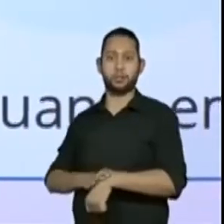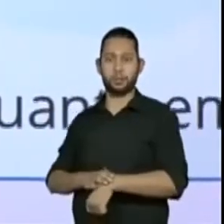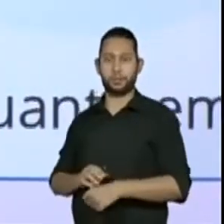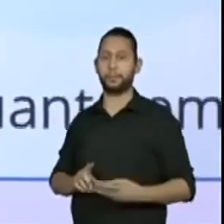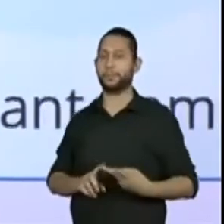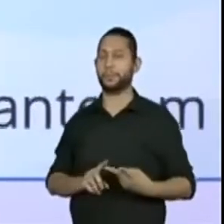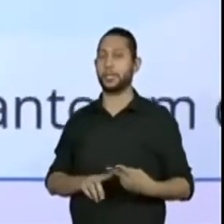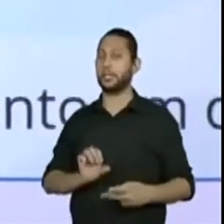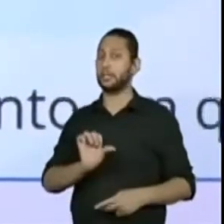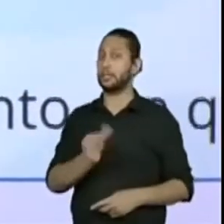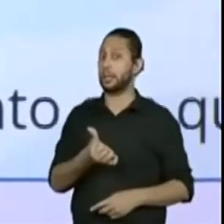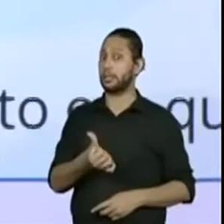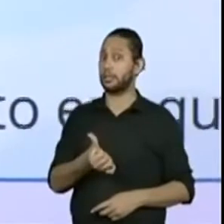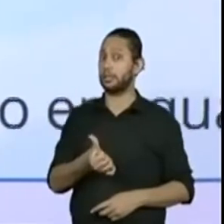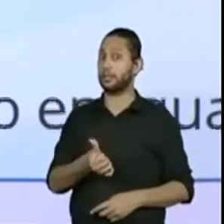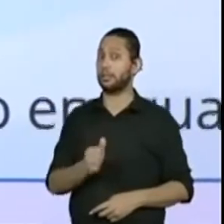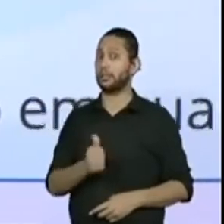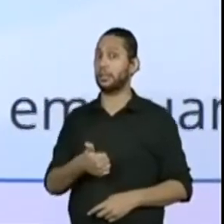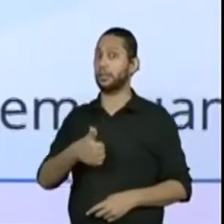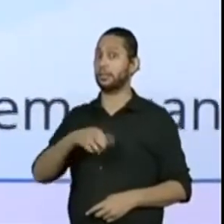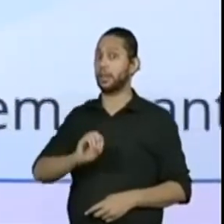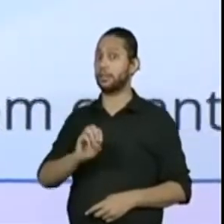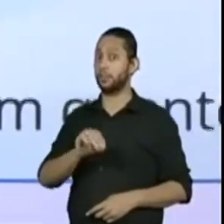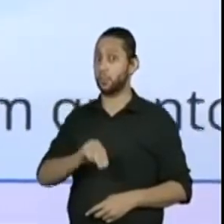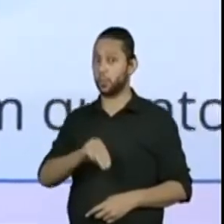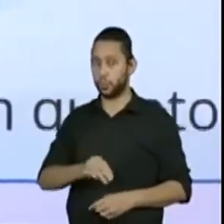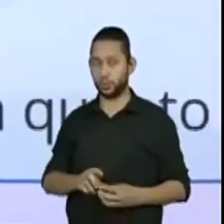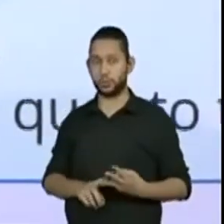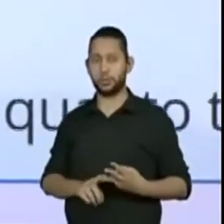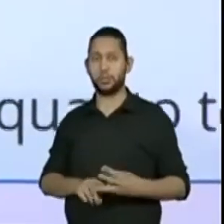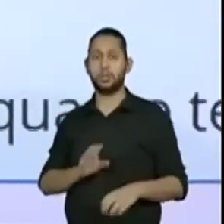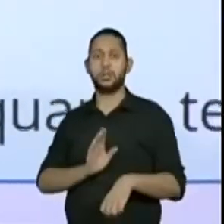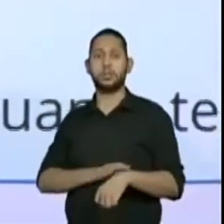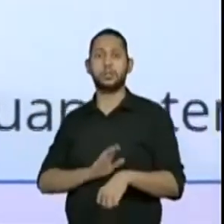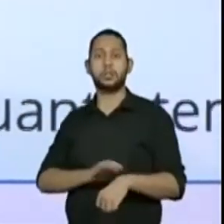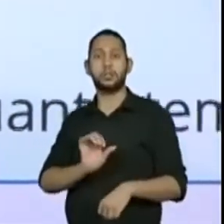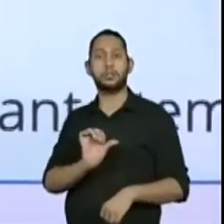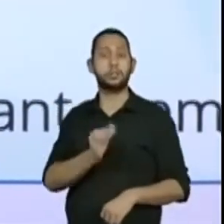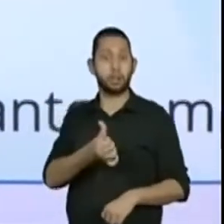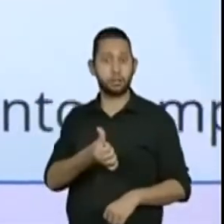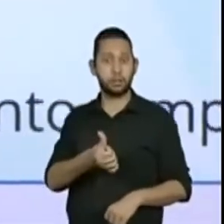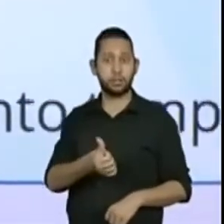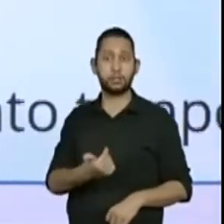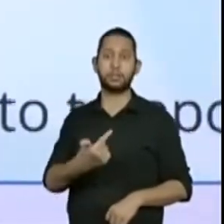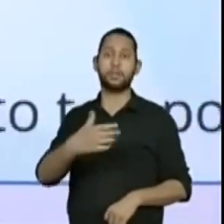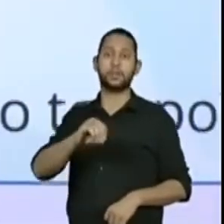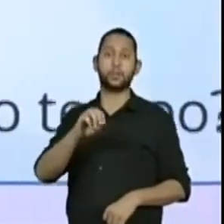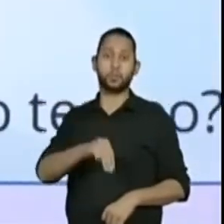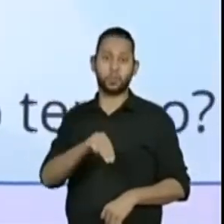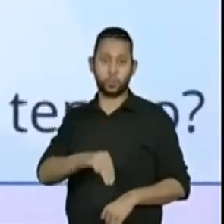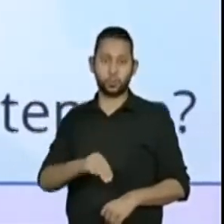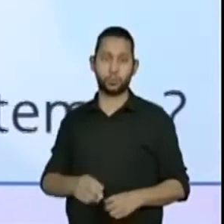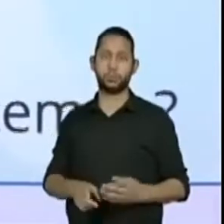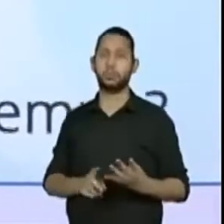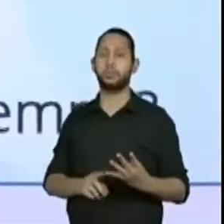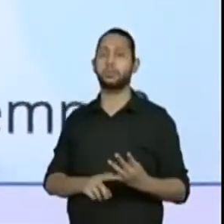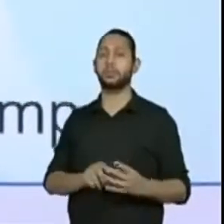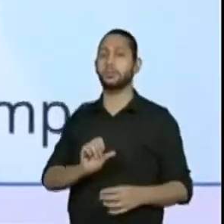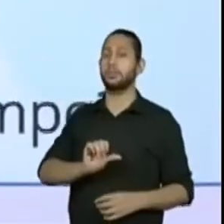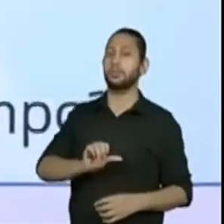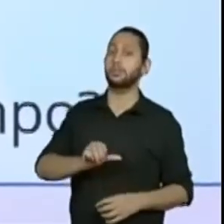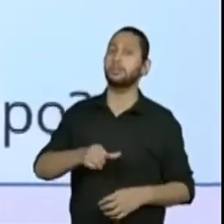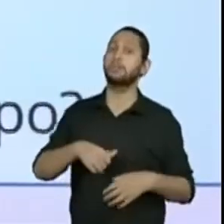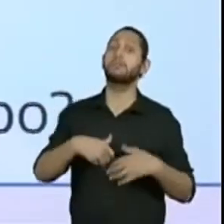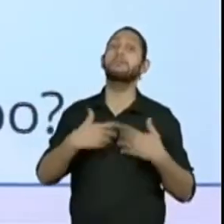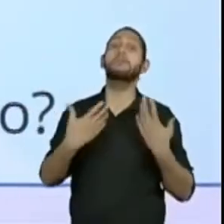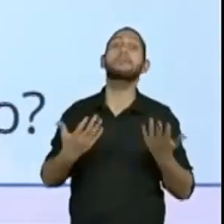6 horas e 10 minutos. 6 horas e 20 minutos. E aí?